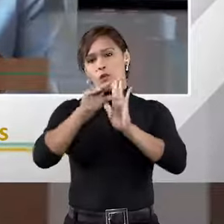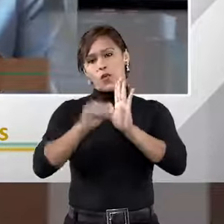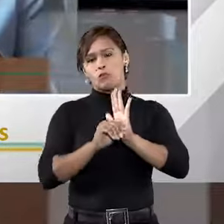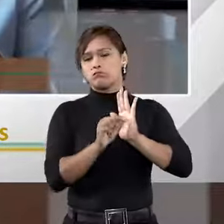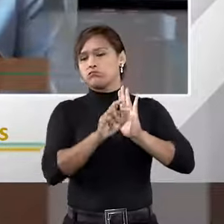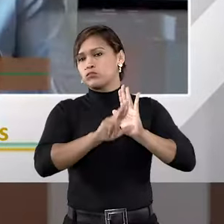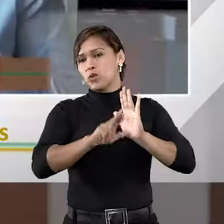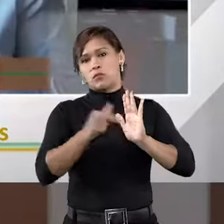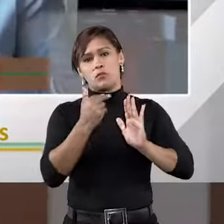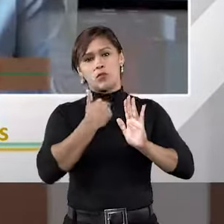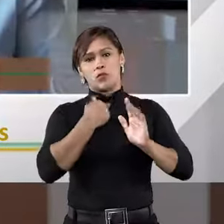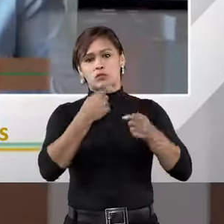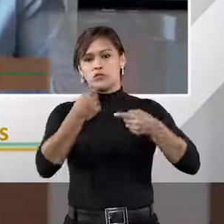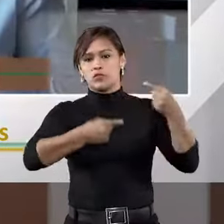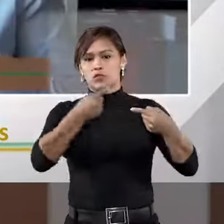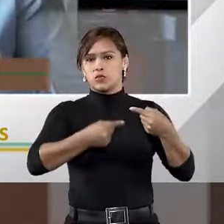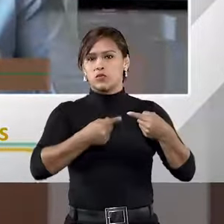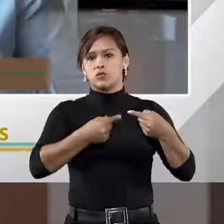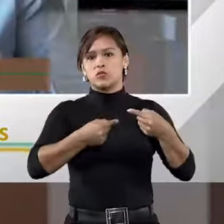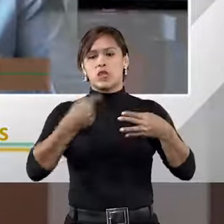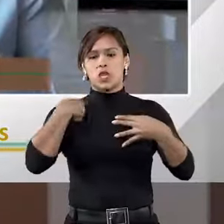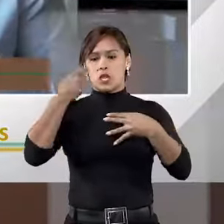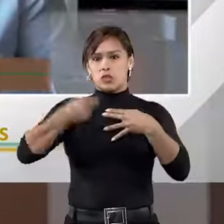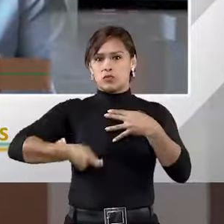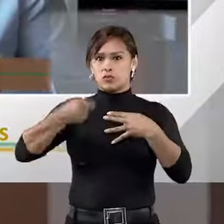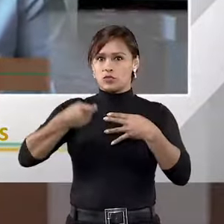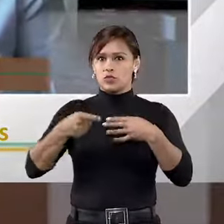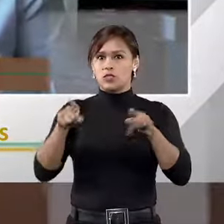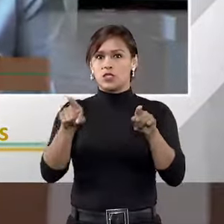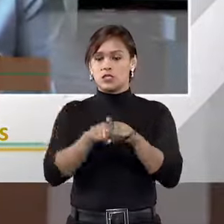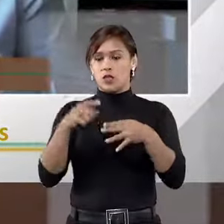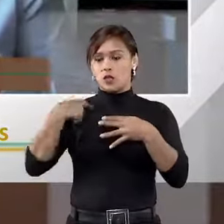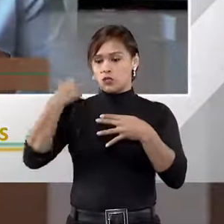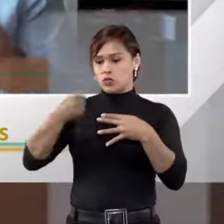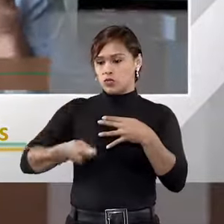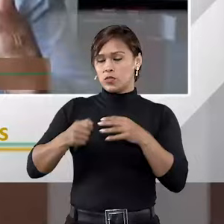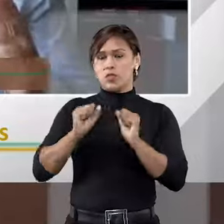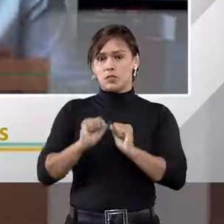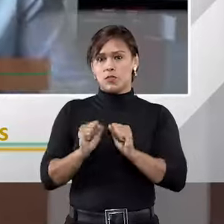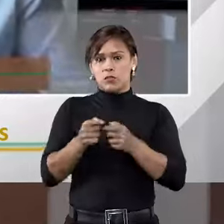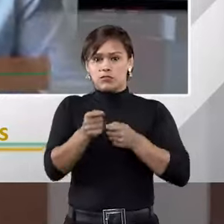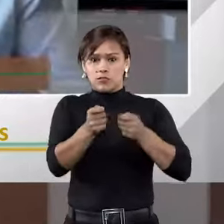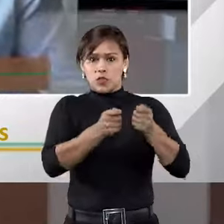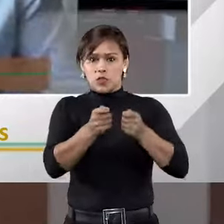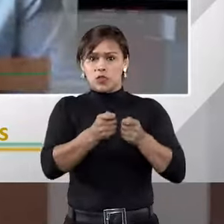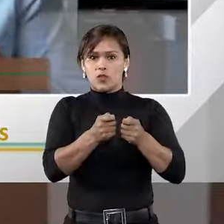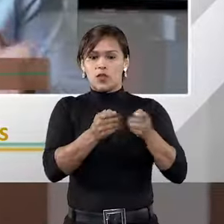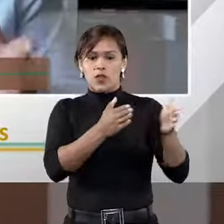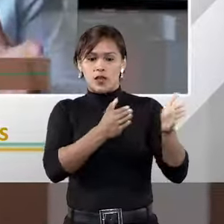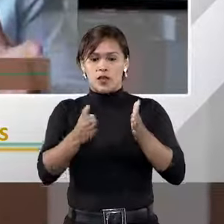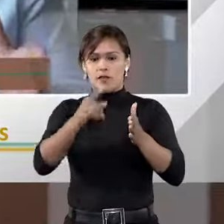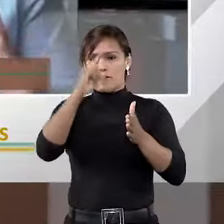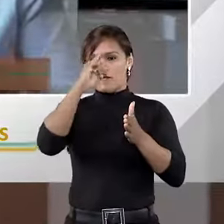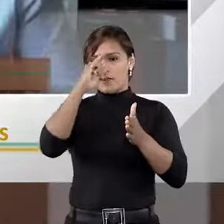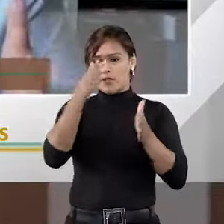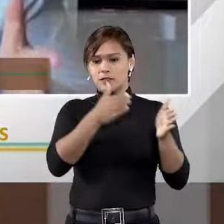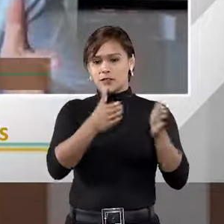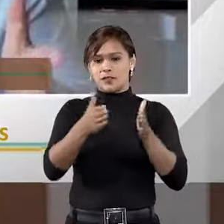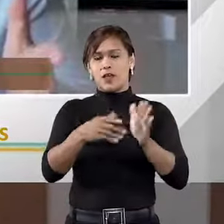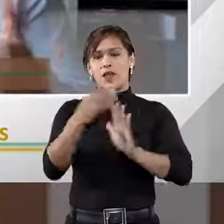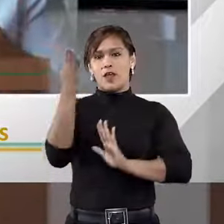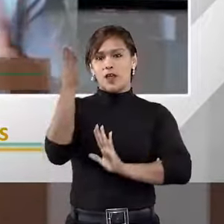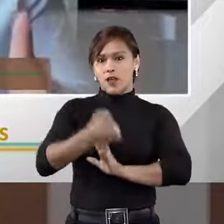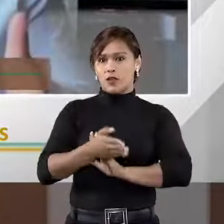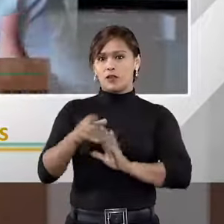discutir o conteúdo da decisão arbitral no juiz estatal, o juiz estatal pode controlar a validade dela por meio da ação